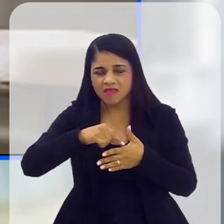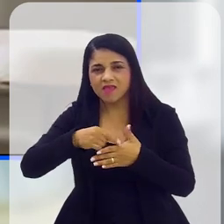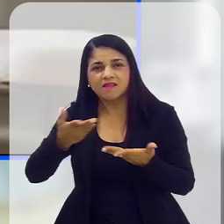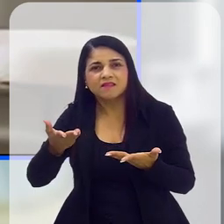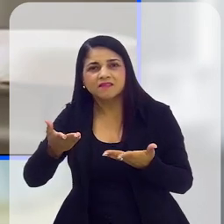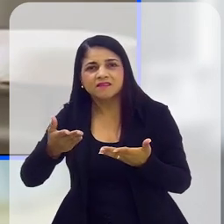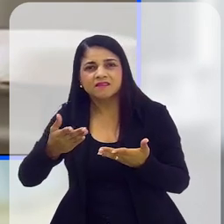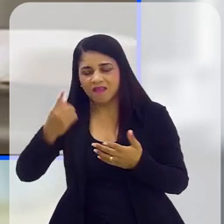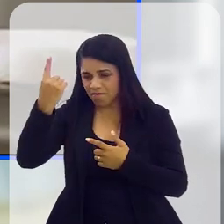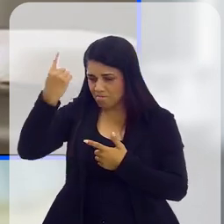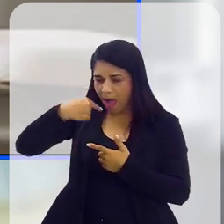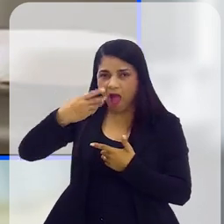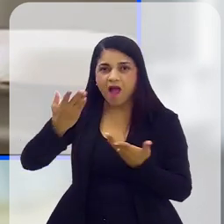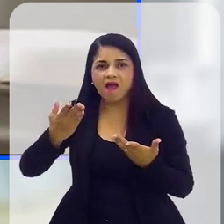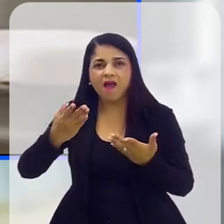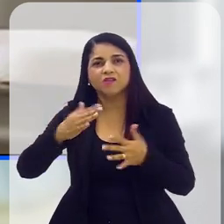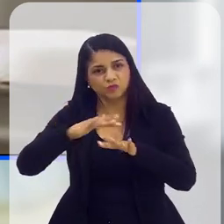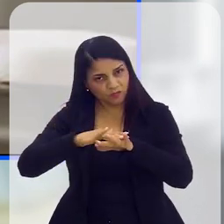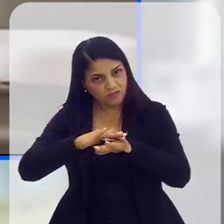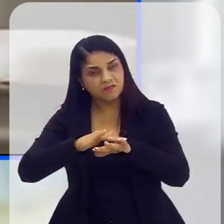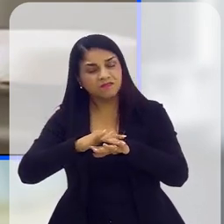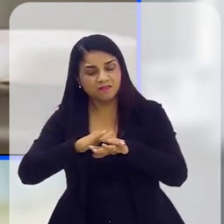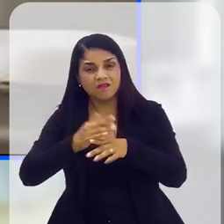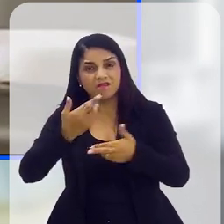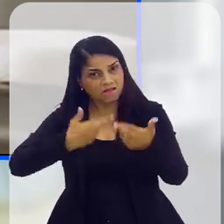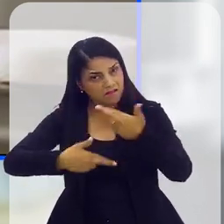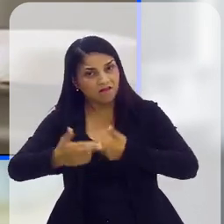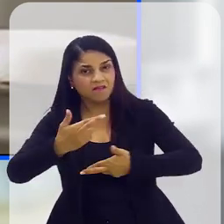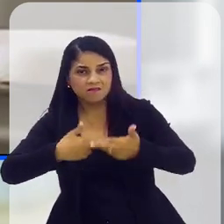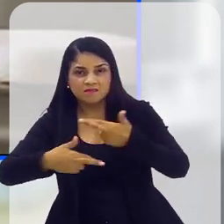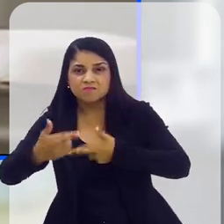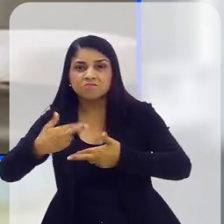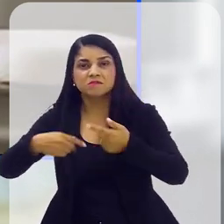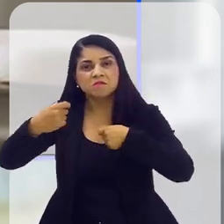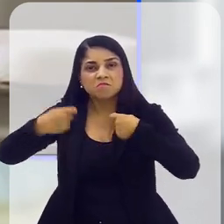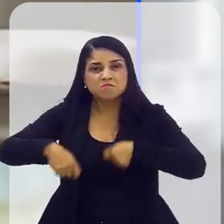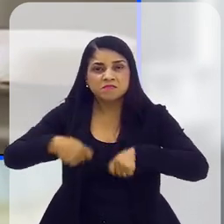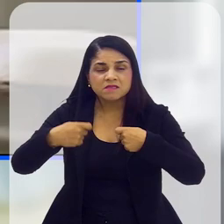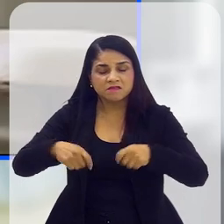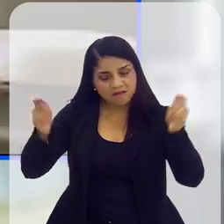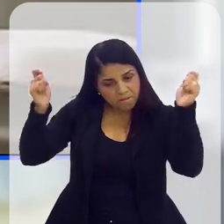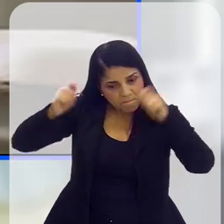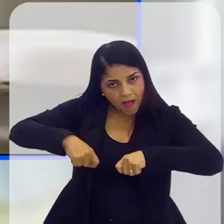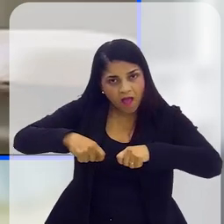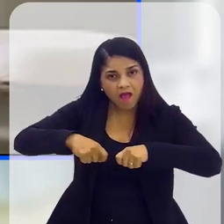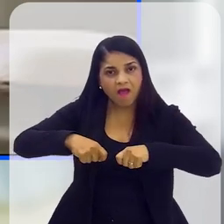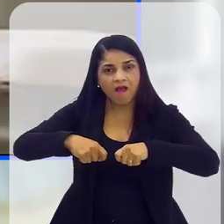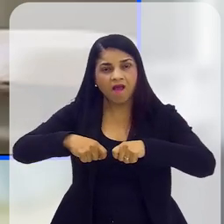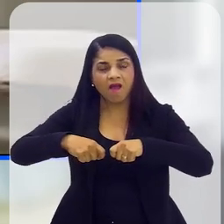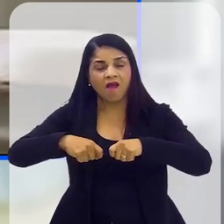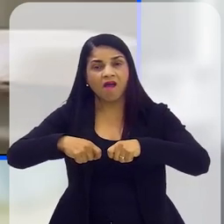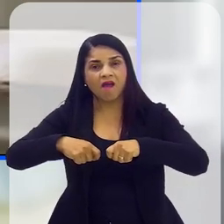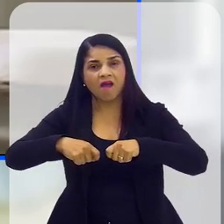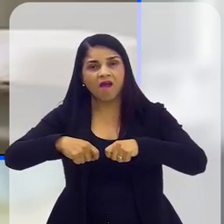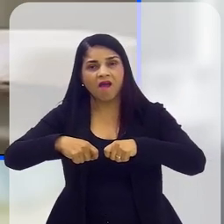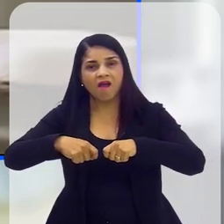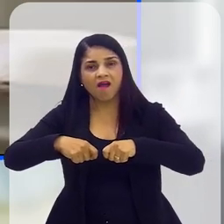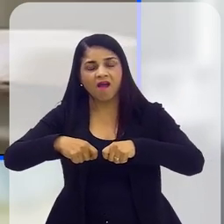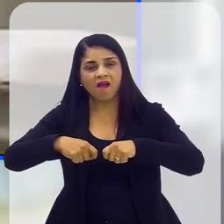tudo isso pode sim adoecer, porque os relacionamentos, eles têm uma capacidade muito grande